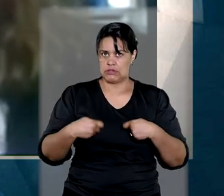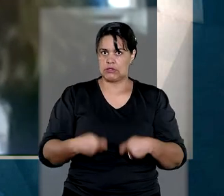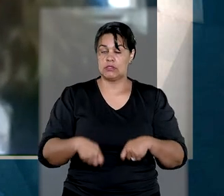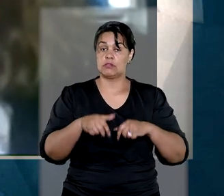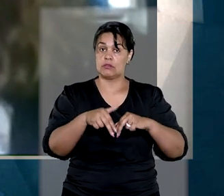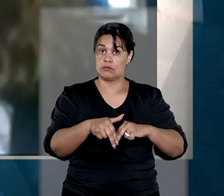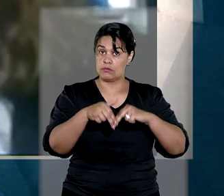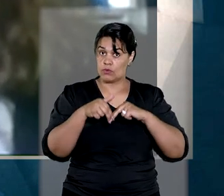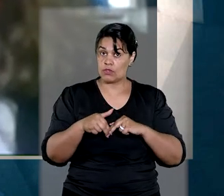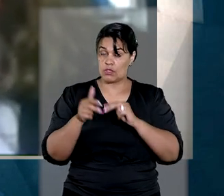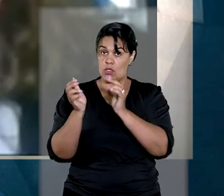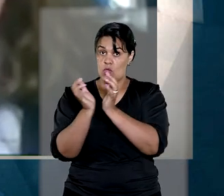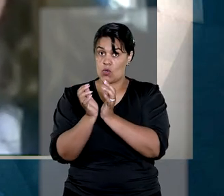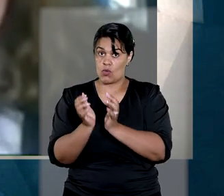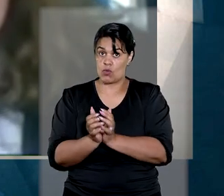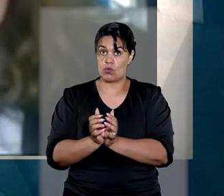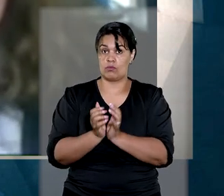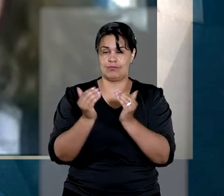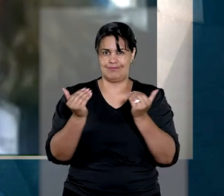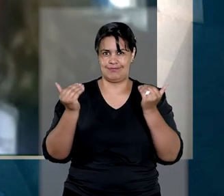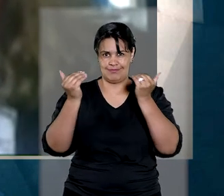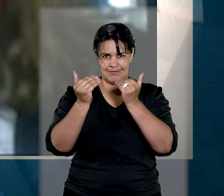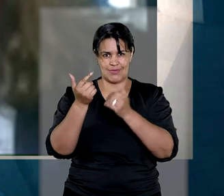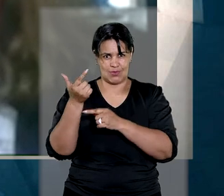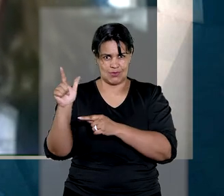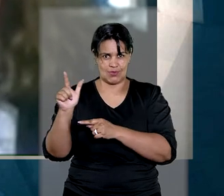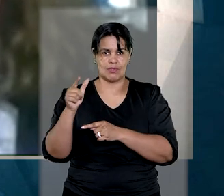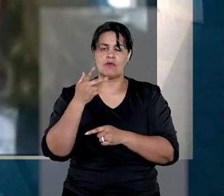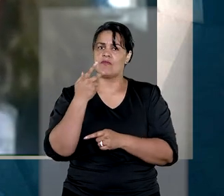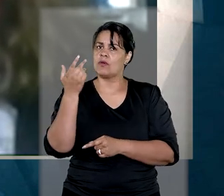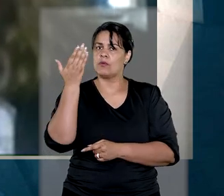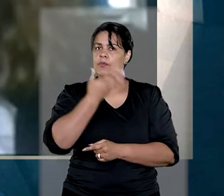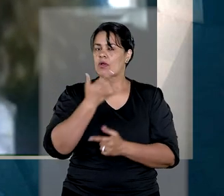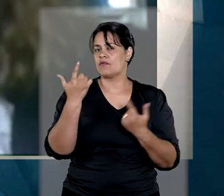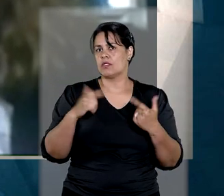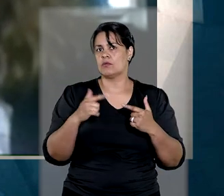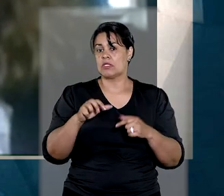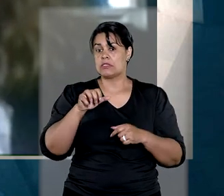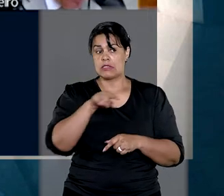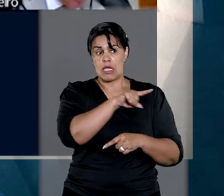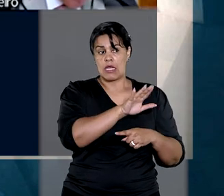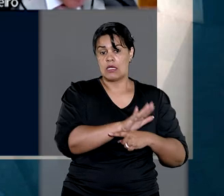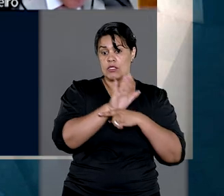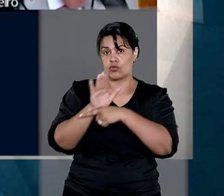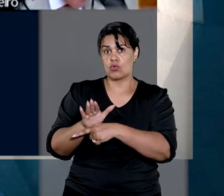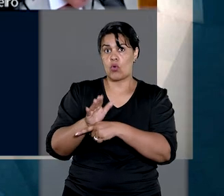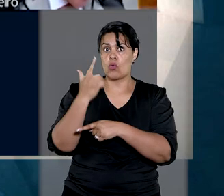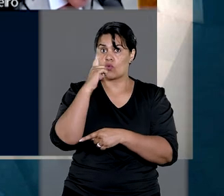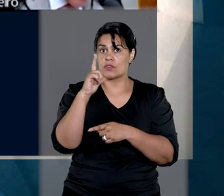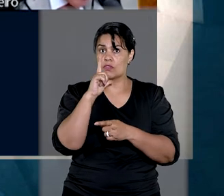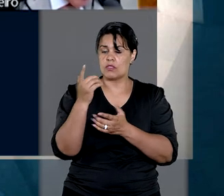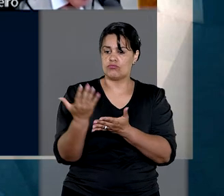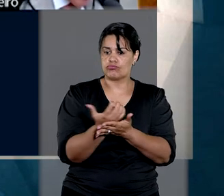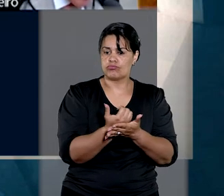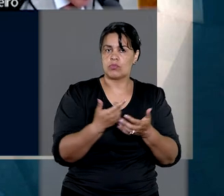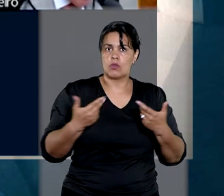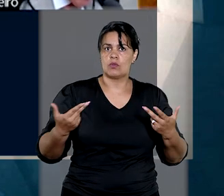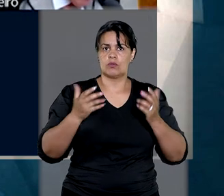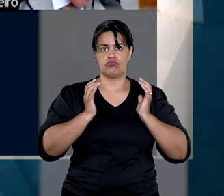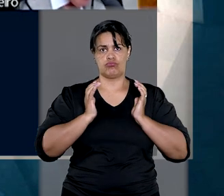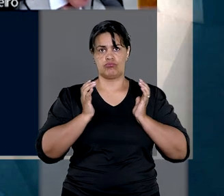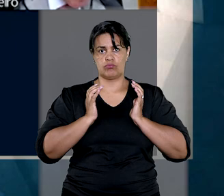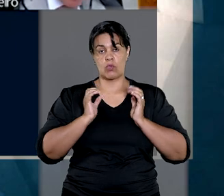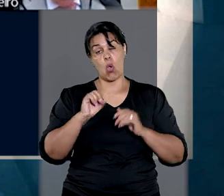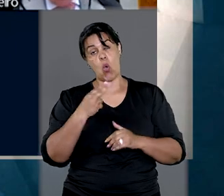vez que as instâncias ordinárias não mencionaram se há provas da participação da recorrente na construção do patrimônio ou